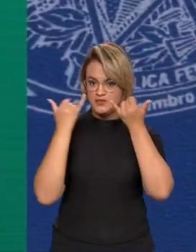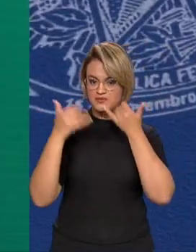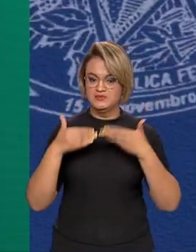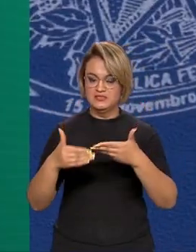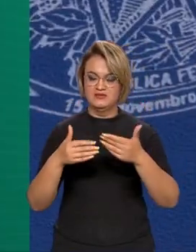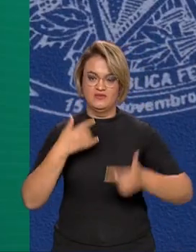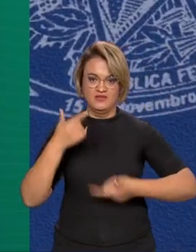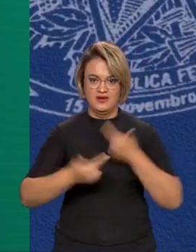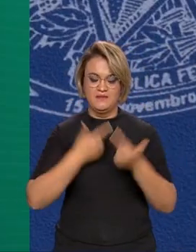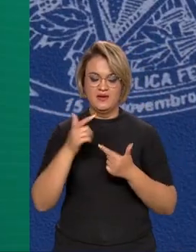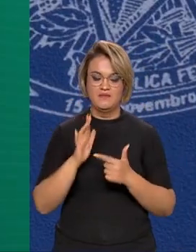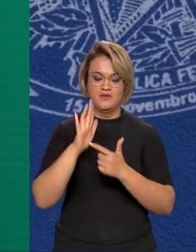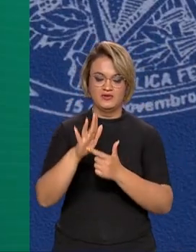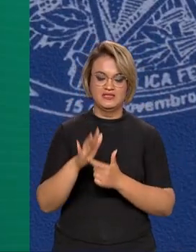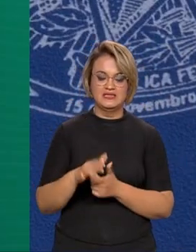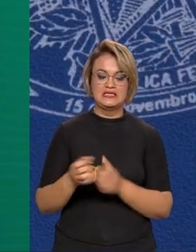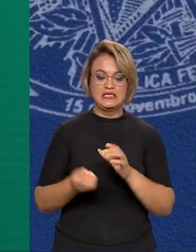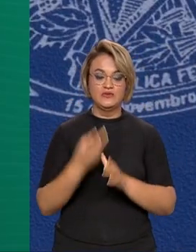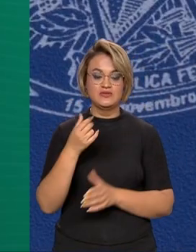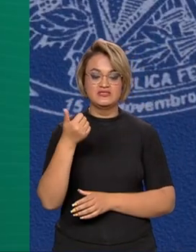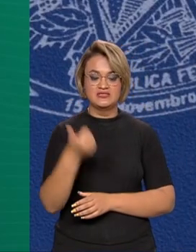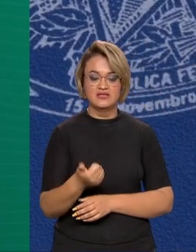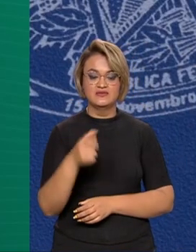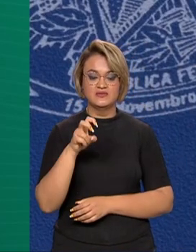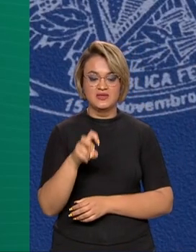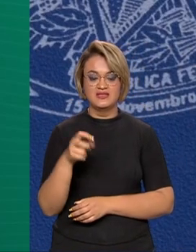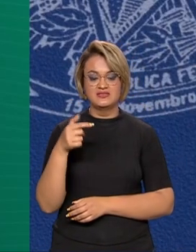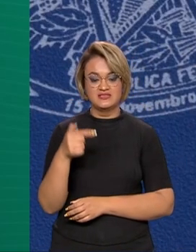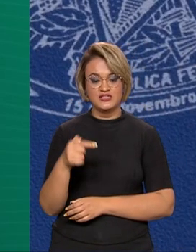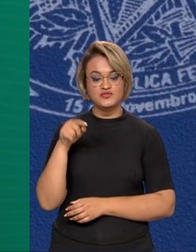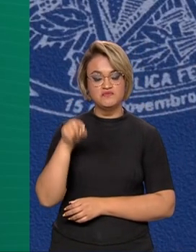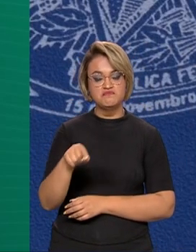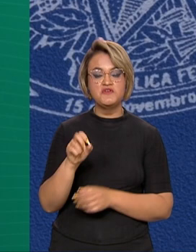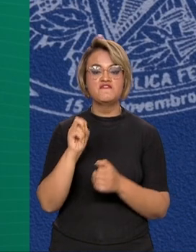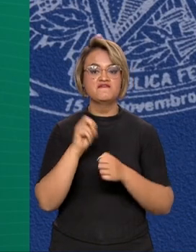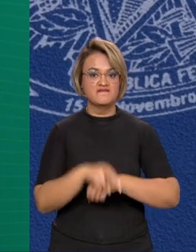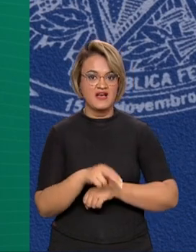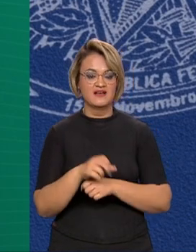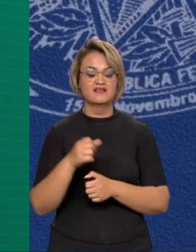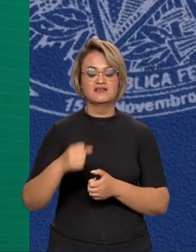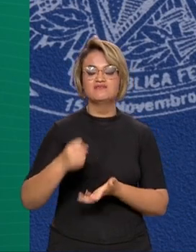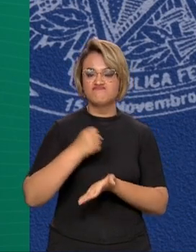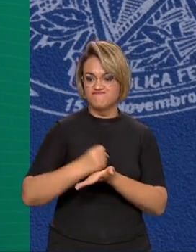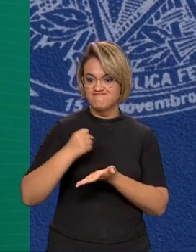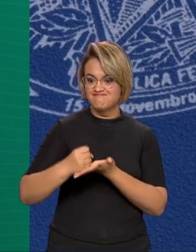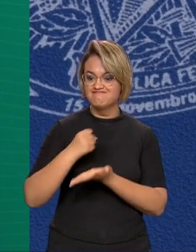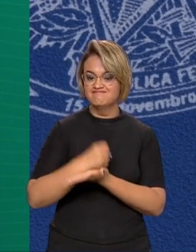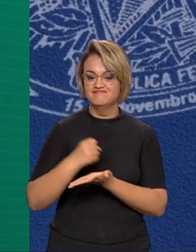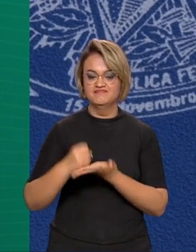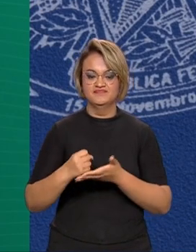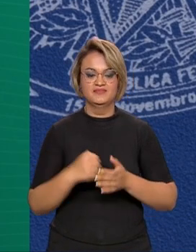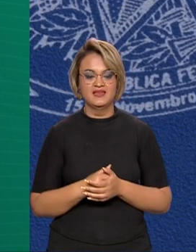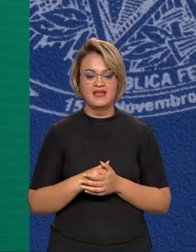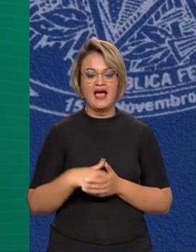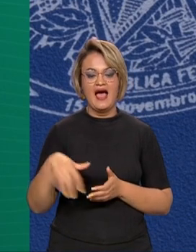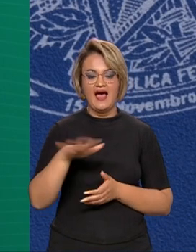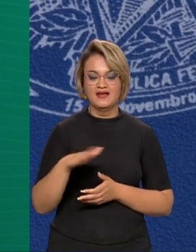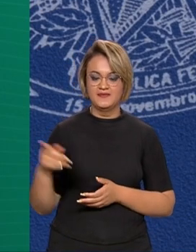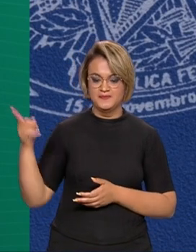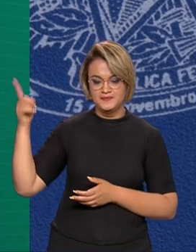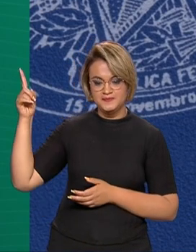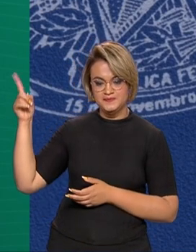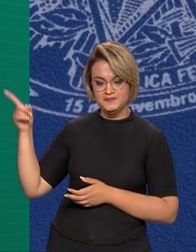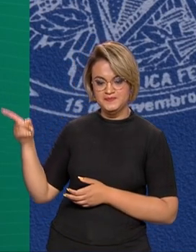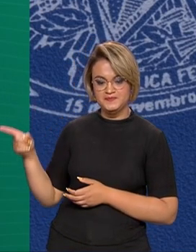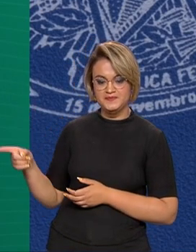do Trabalho mostram que foram criadas mais de 157 mil vagas com carteira assinada no mês. O setor de serviços